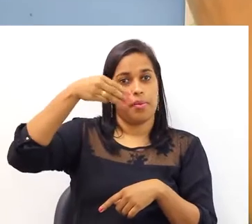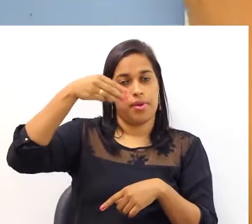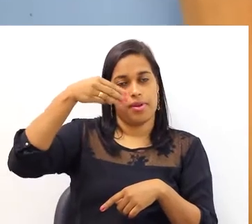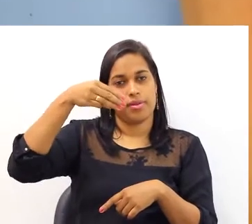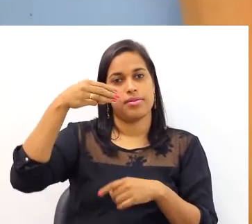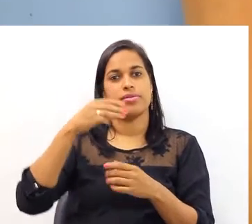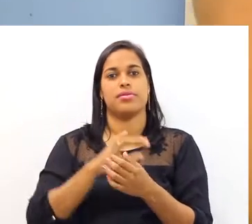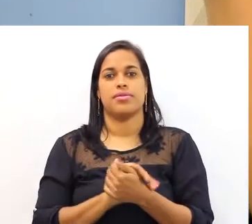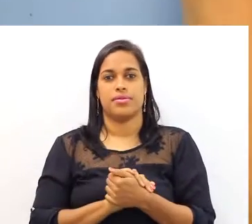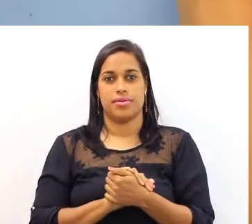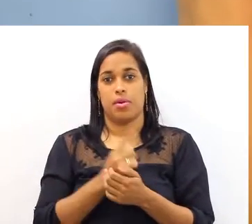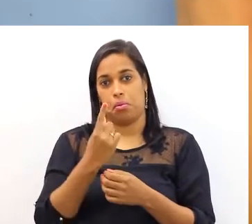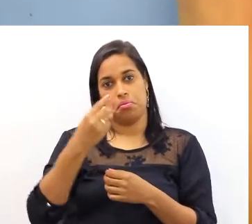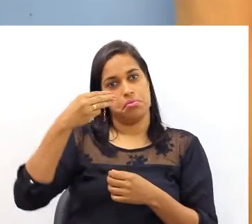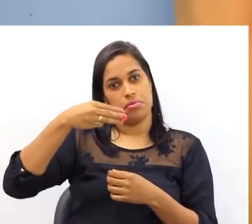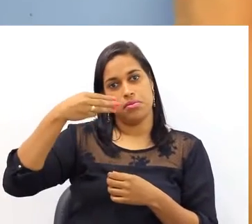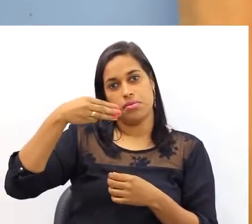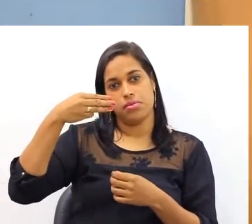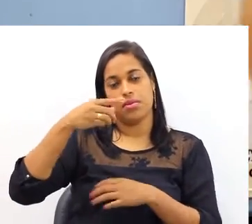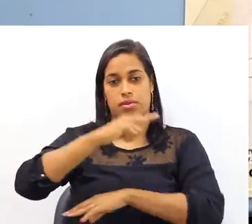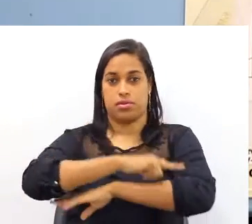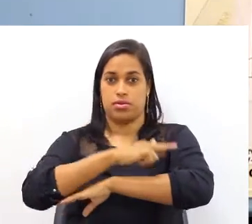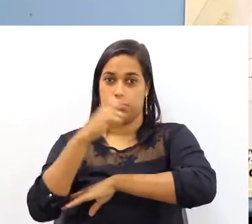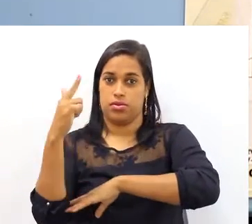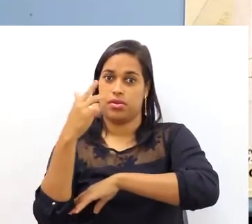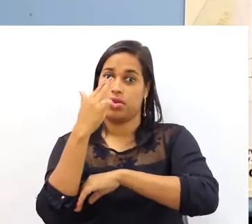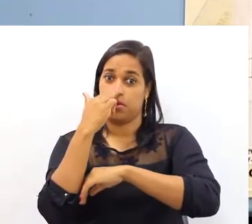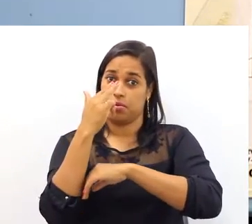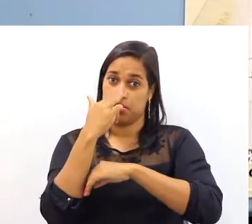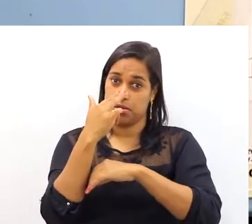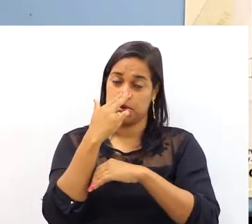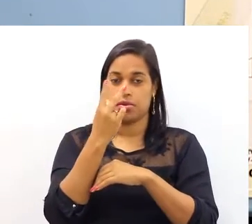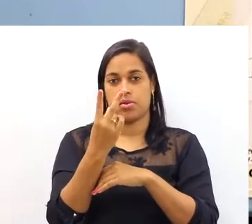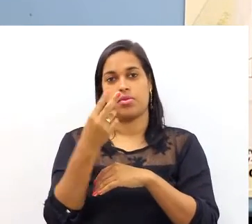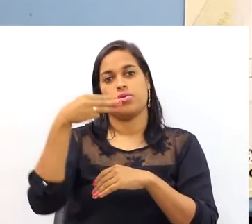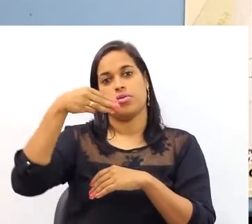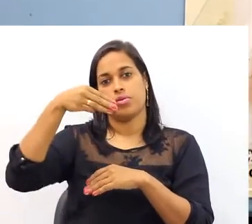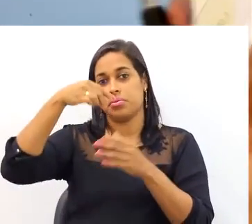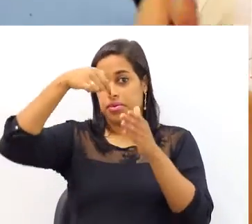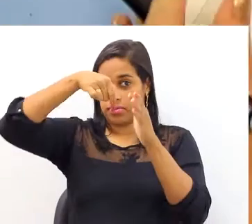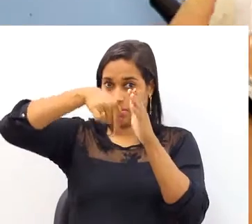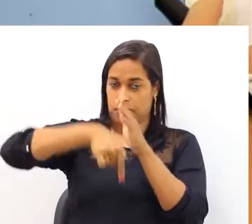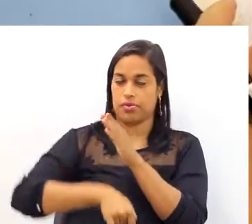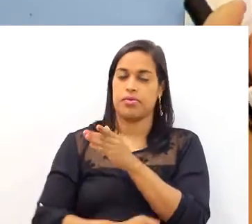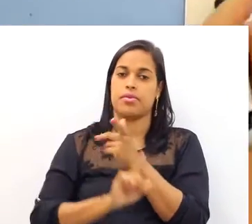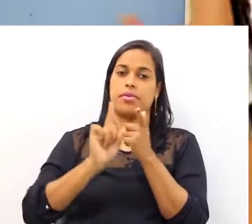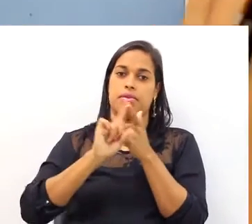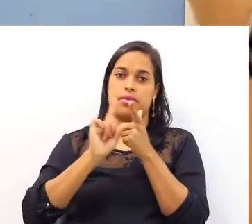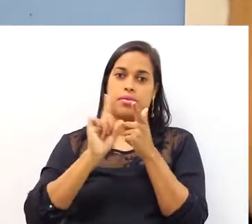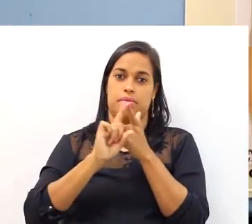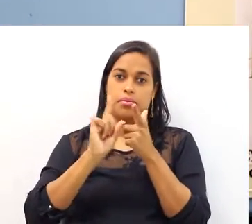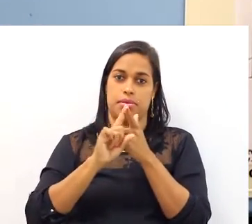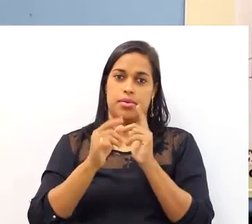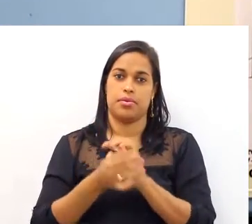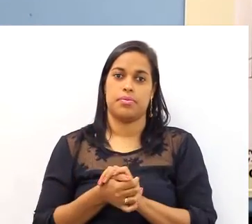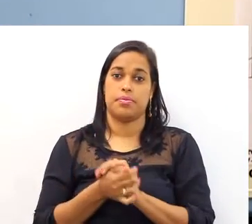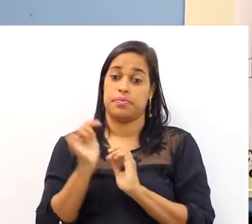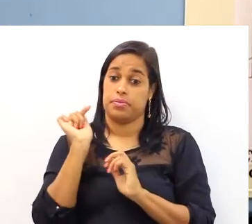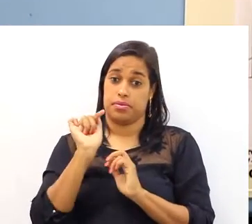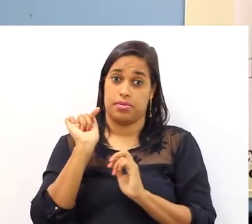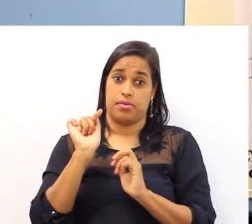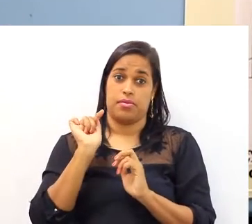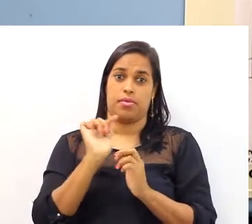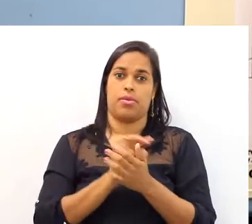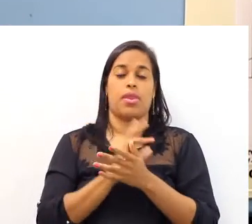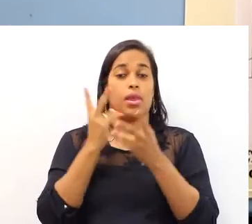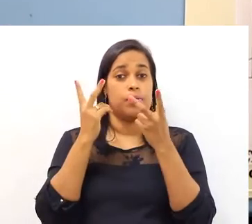peitorio, com mais ou menos um metro de janela mesmo e dois metros de profundidade. Então, nesse caso,